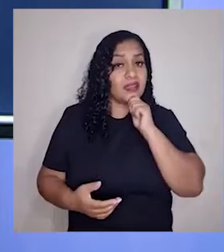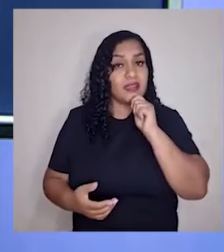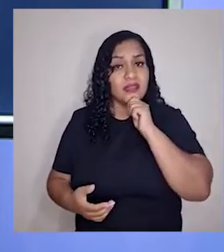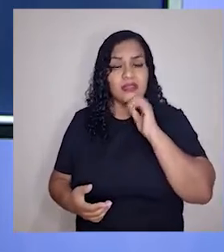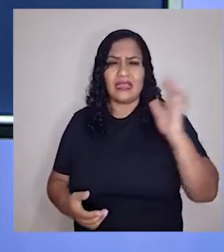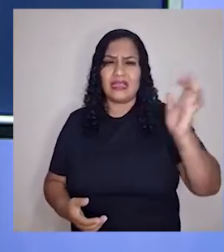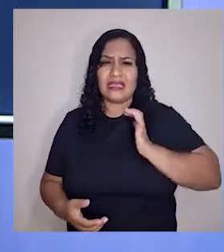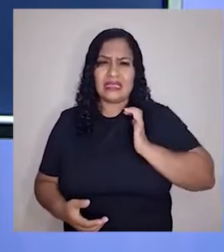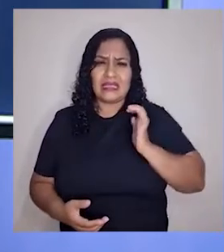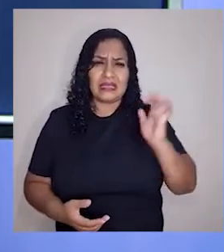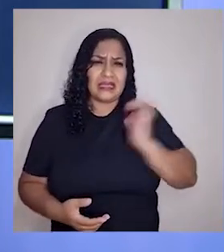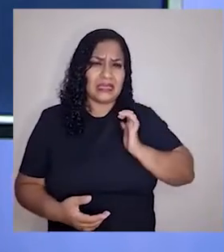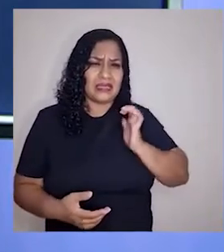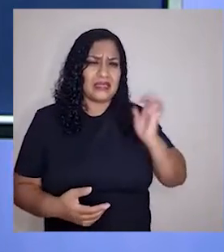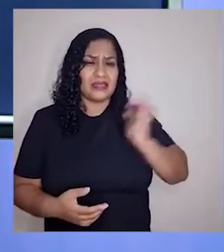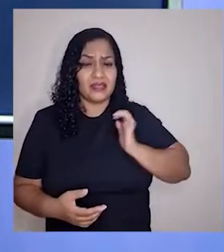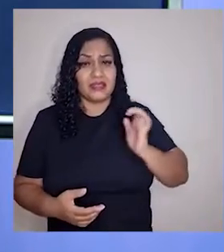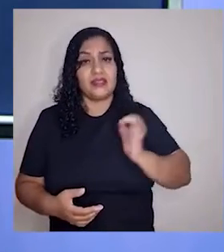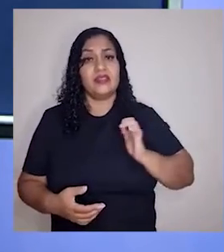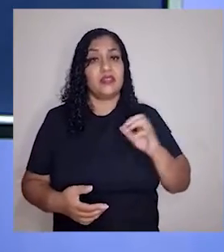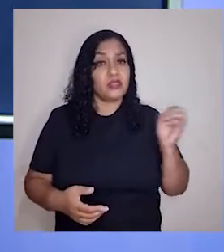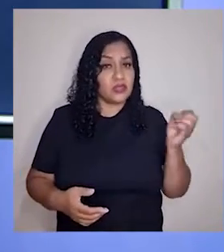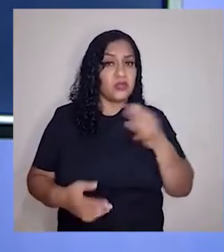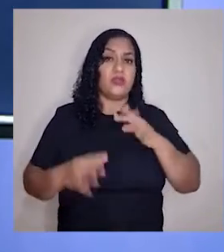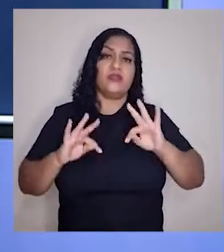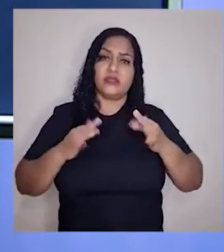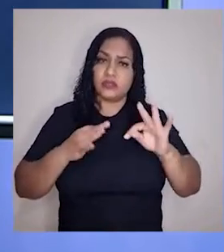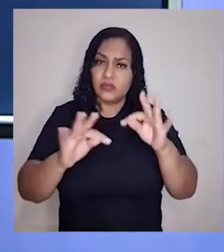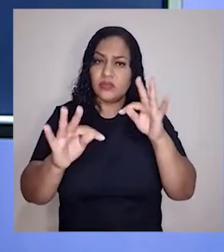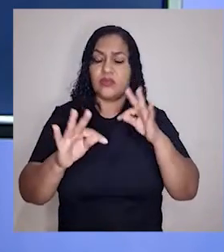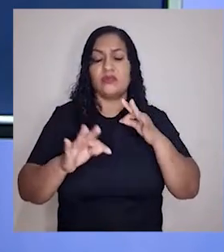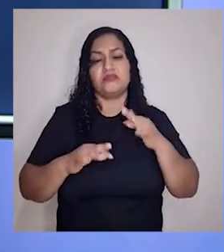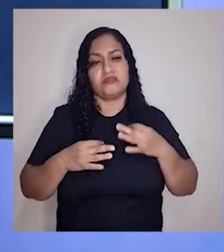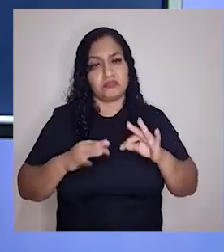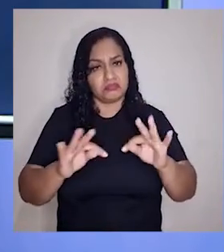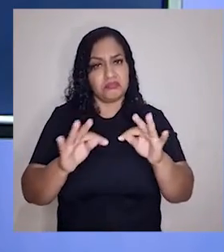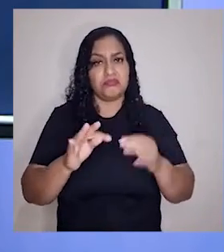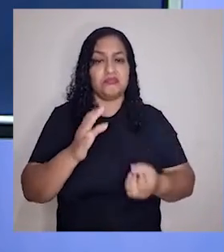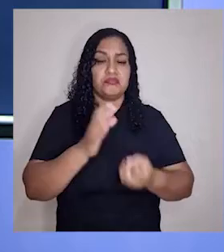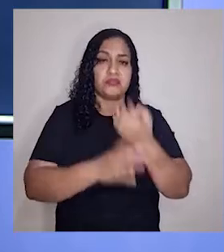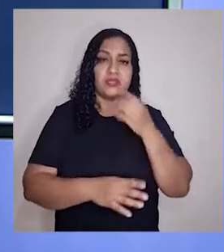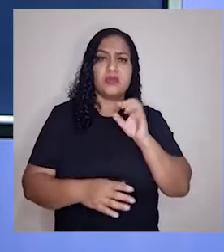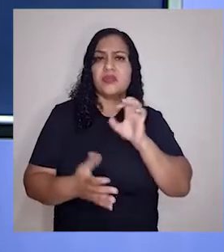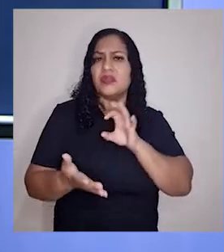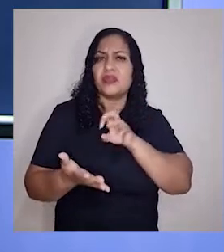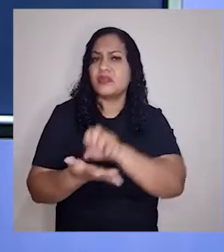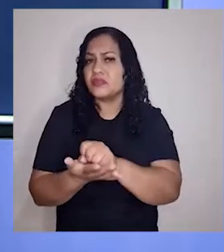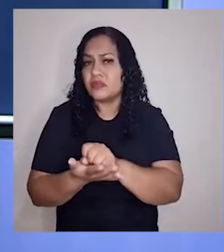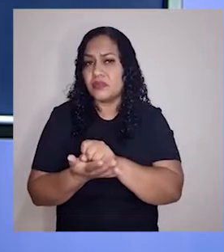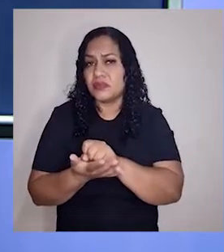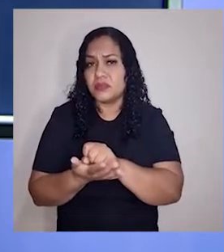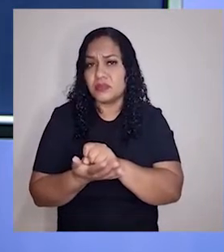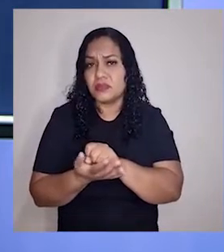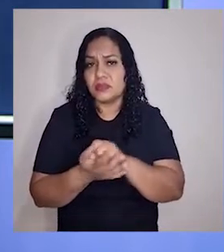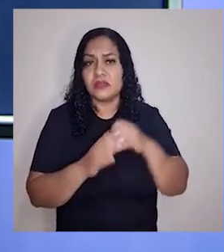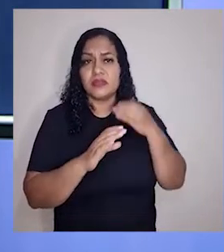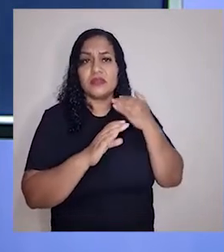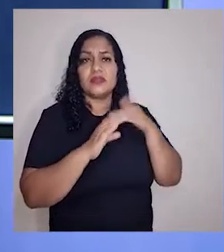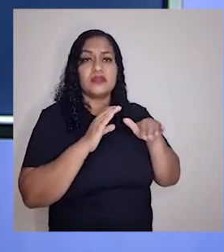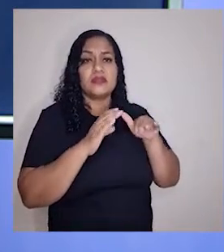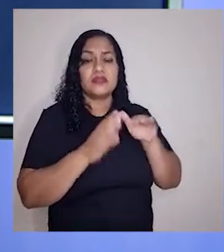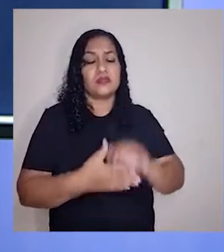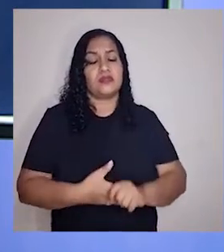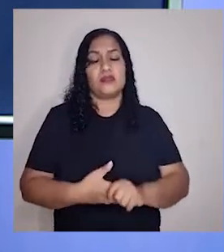estavam ainda mais ricos, né? Então, conseguiam fazer novas tecnologias. E as colônias, o que que elas